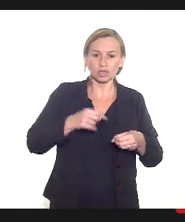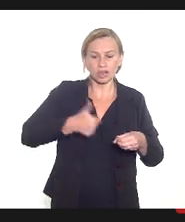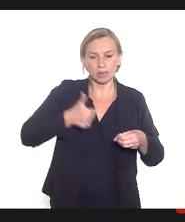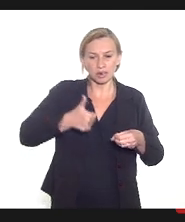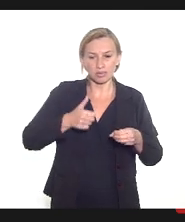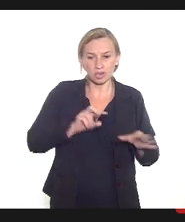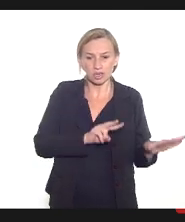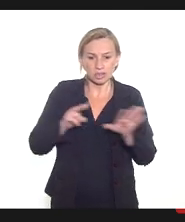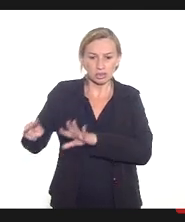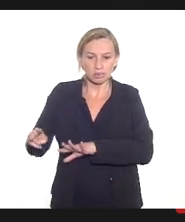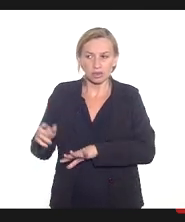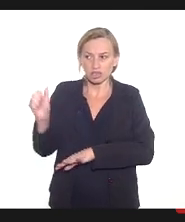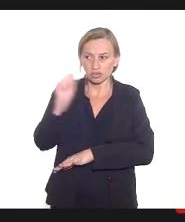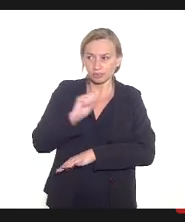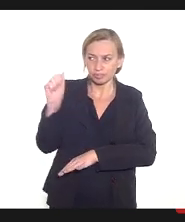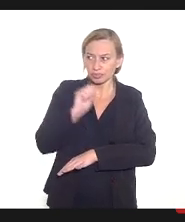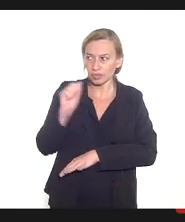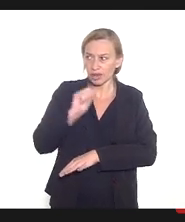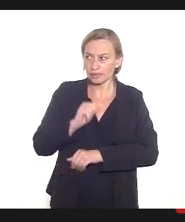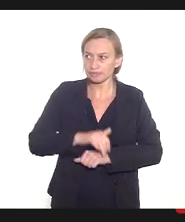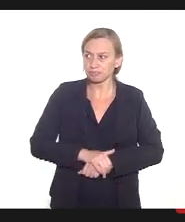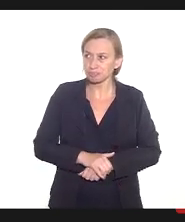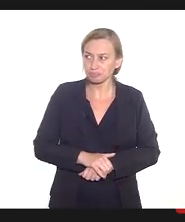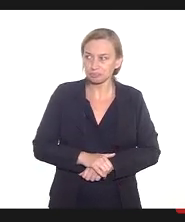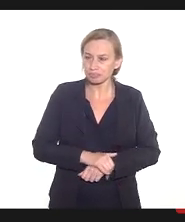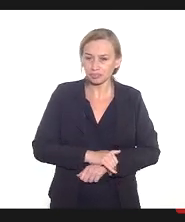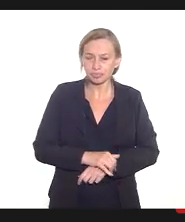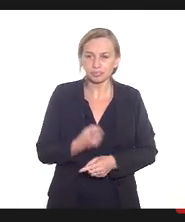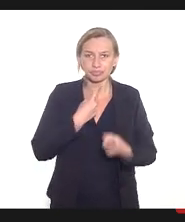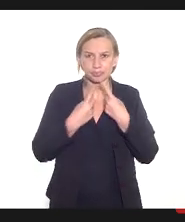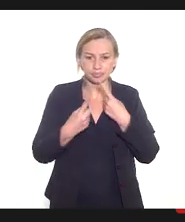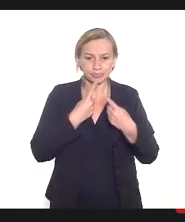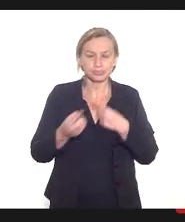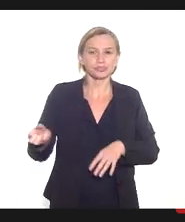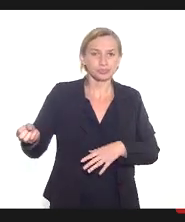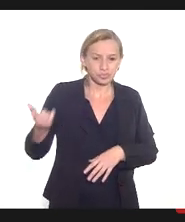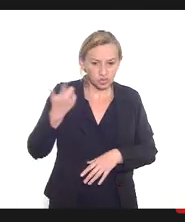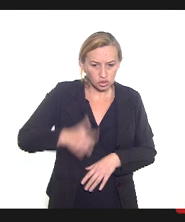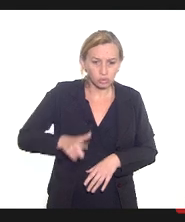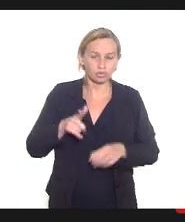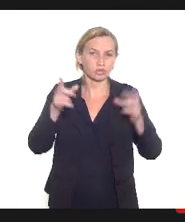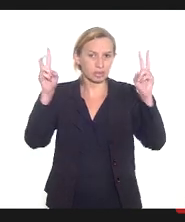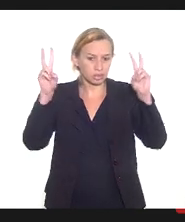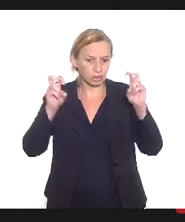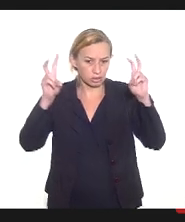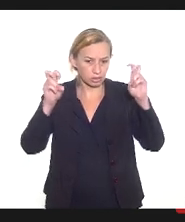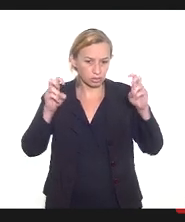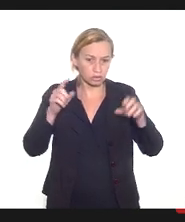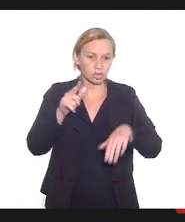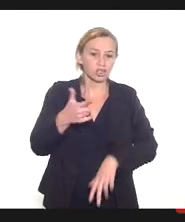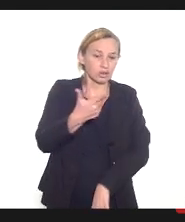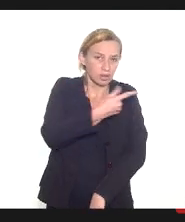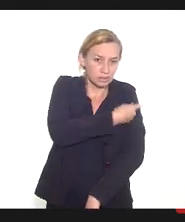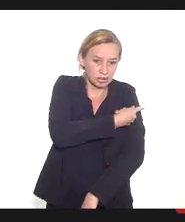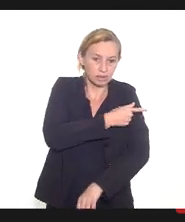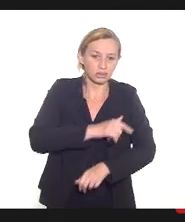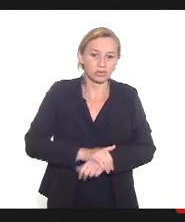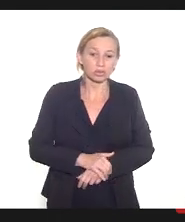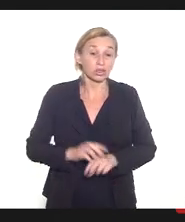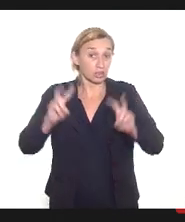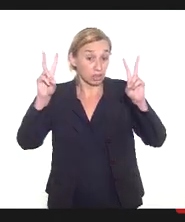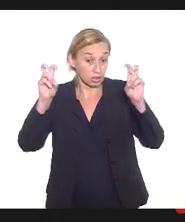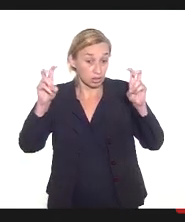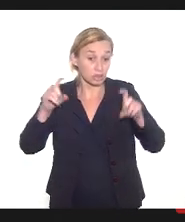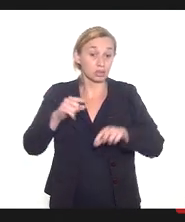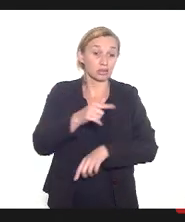semana de agosto para a gente debater novamente essa questão da imunização da questão